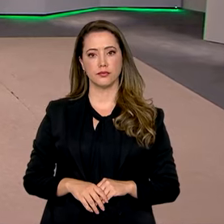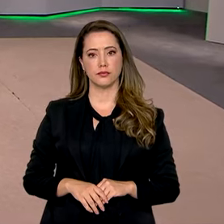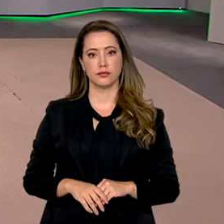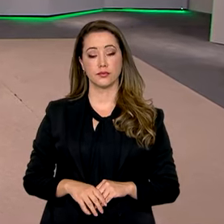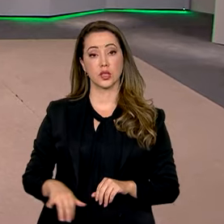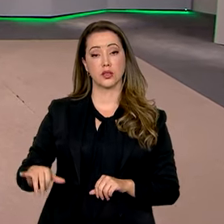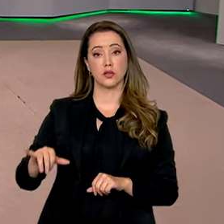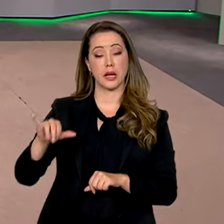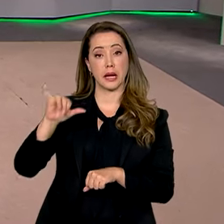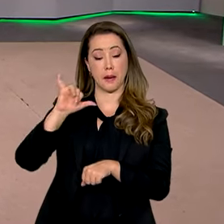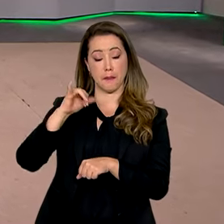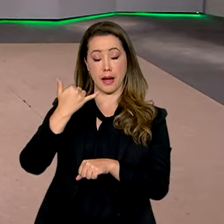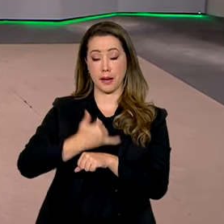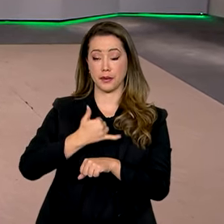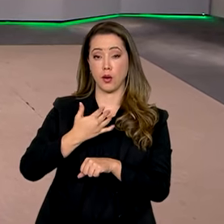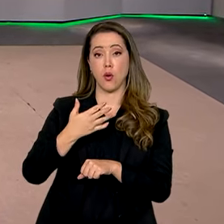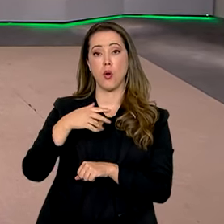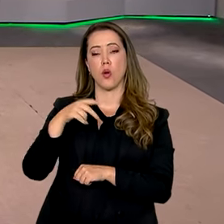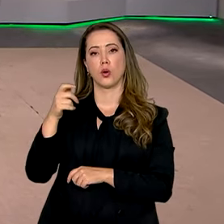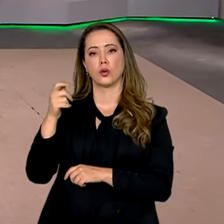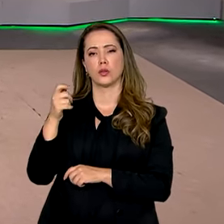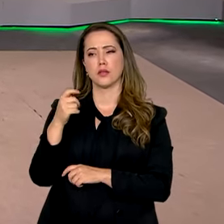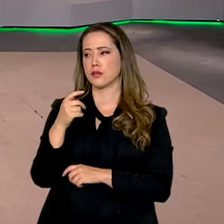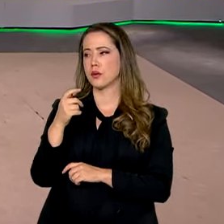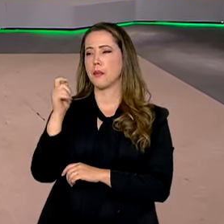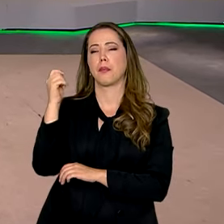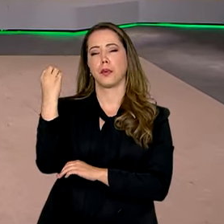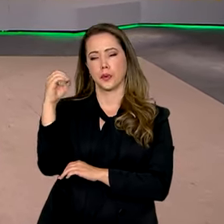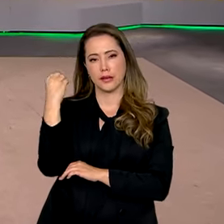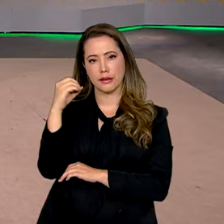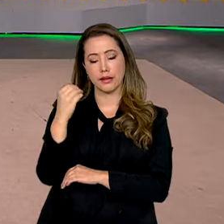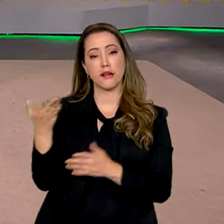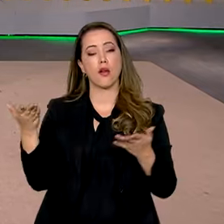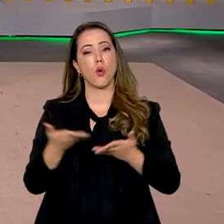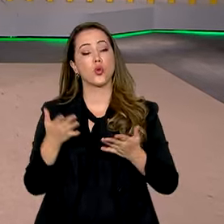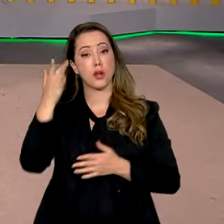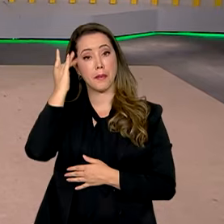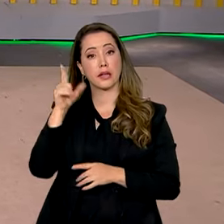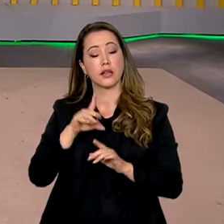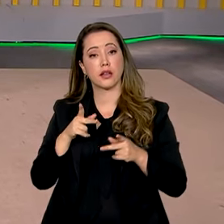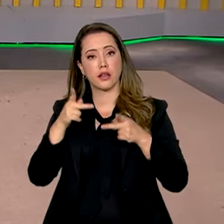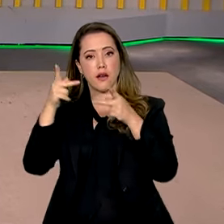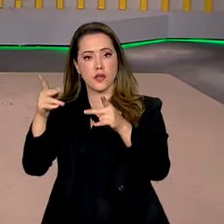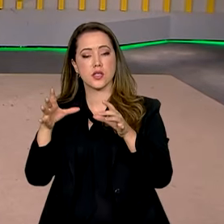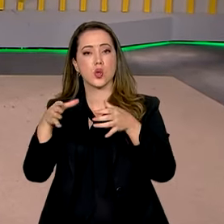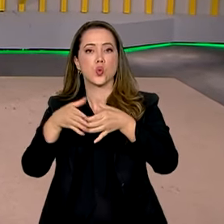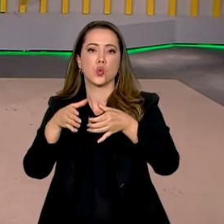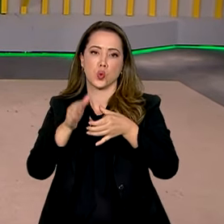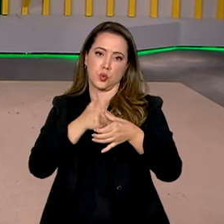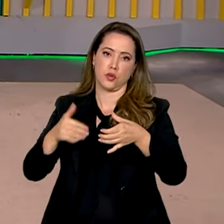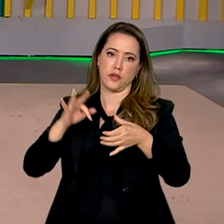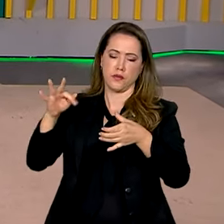A capital, Porto Alegre, recebe hoje e amanhã a edição gaúcha da Caravana Federativa, uma ação do governo que